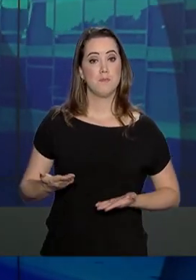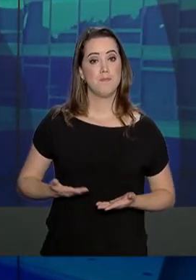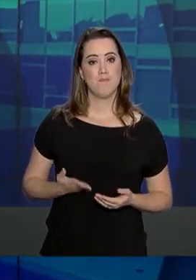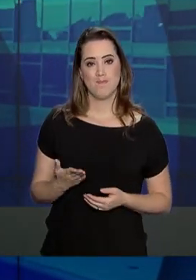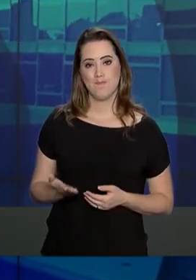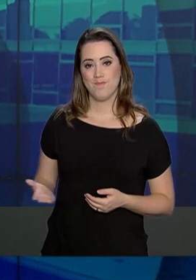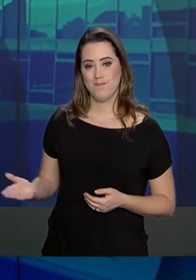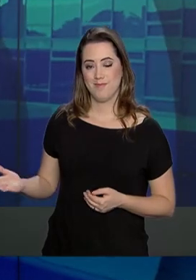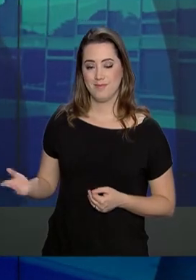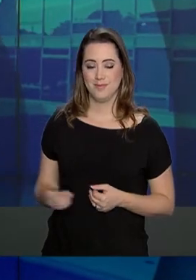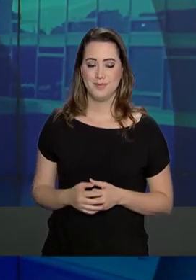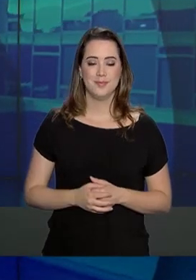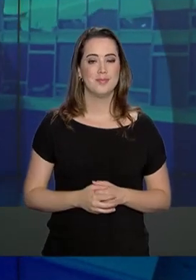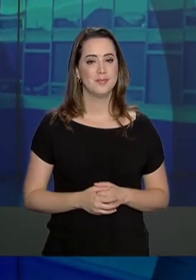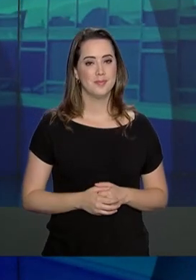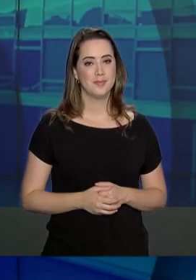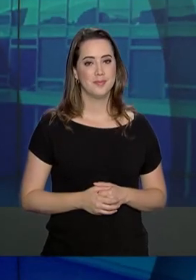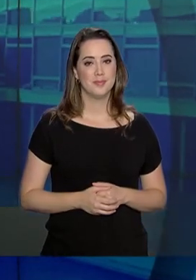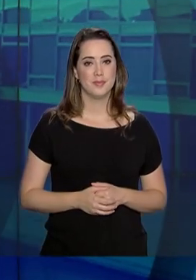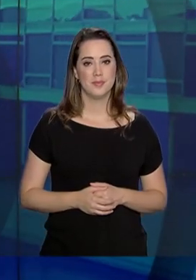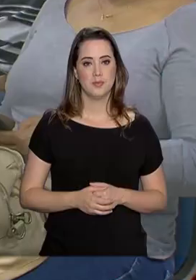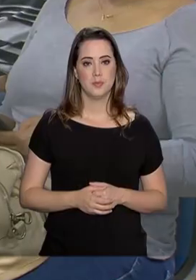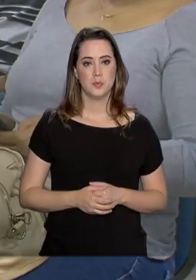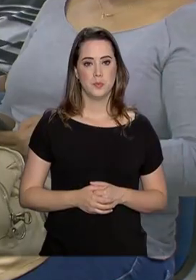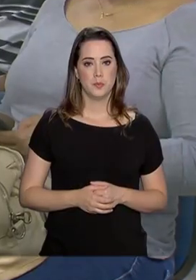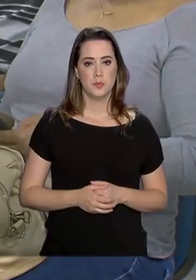serviços.gov.br.